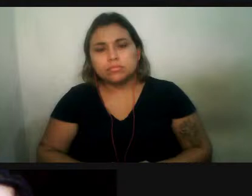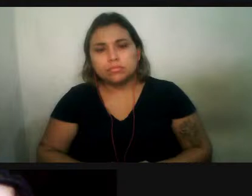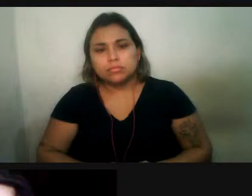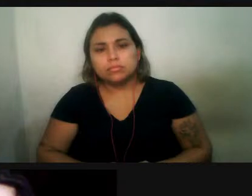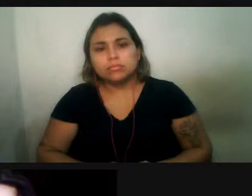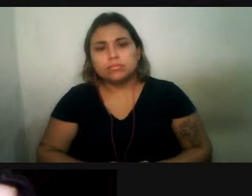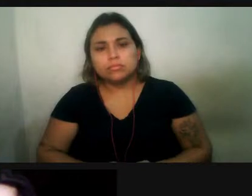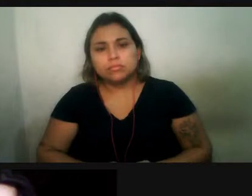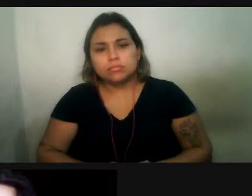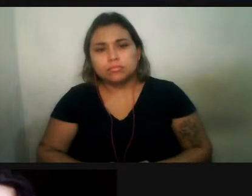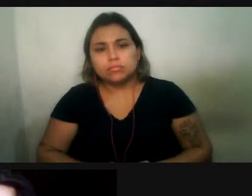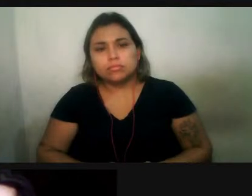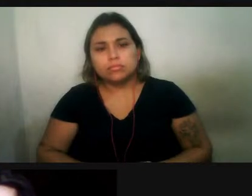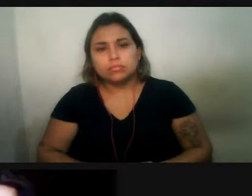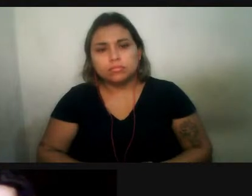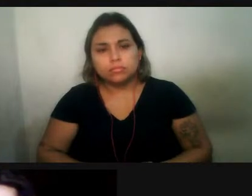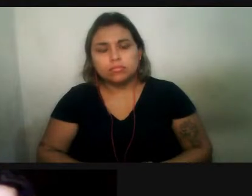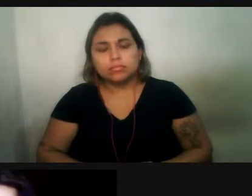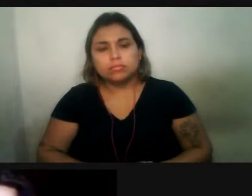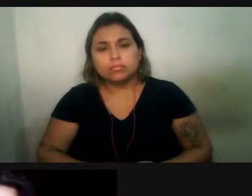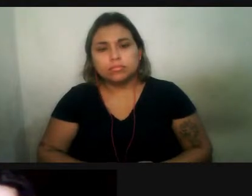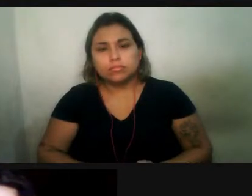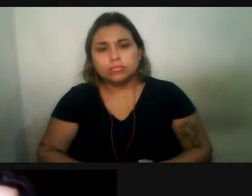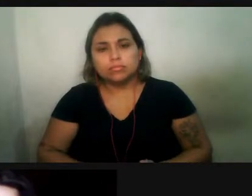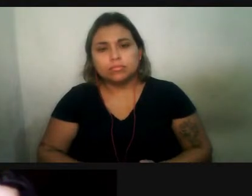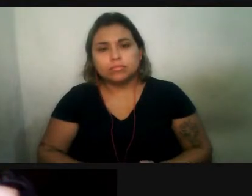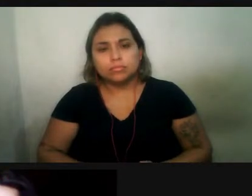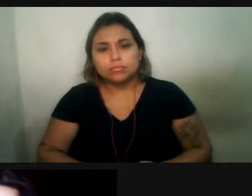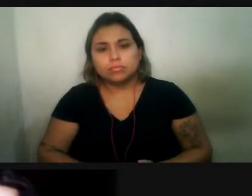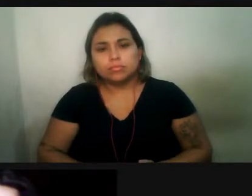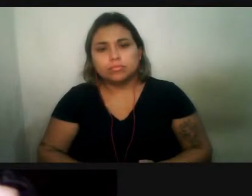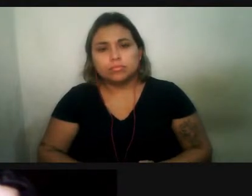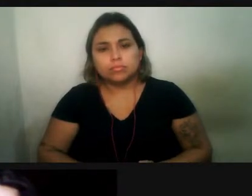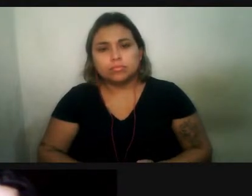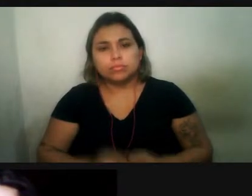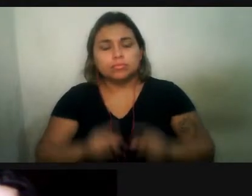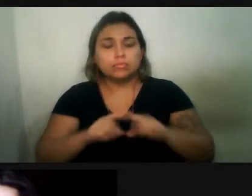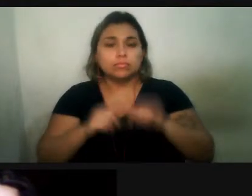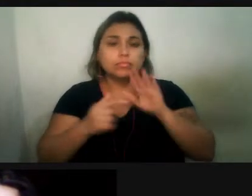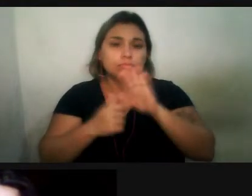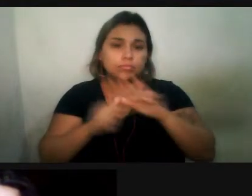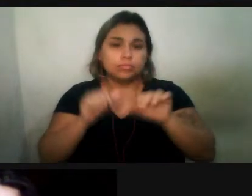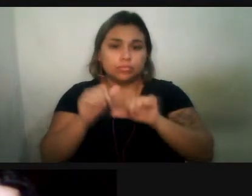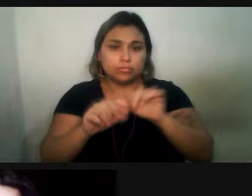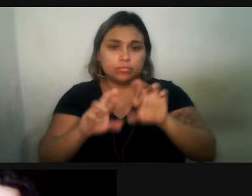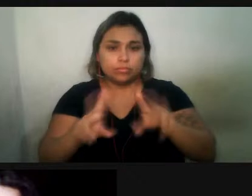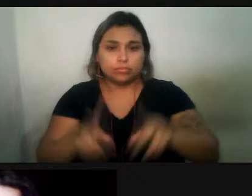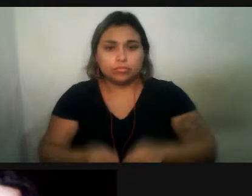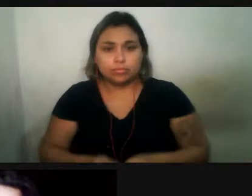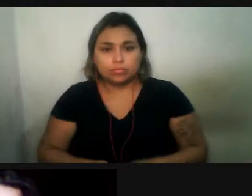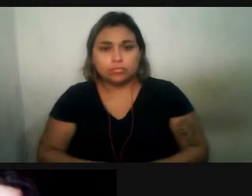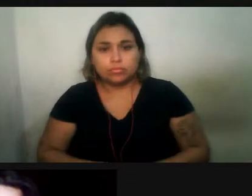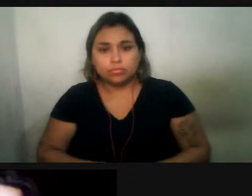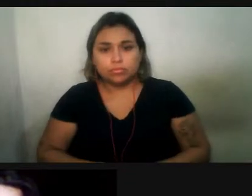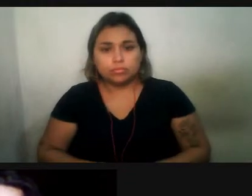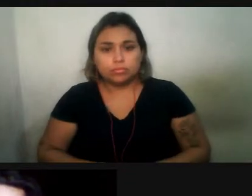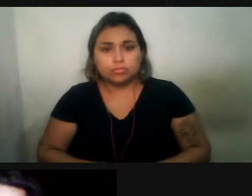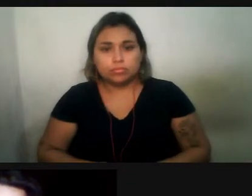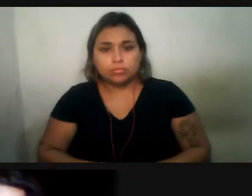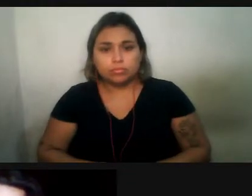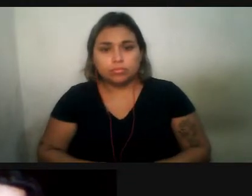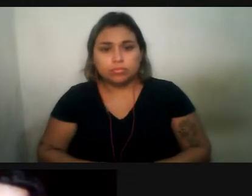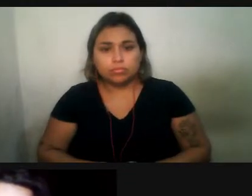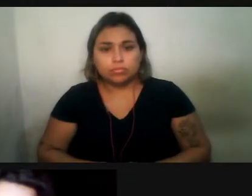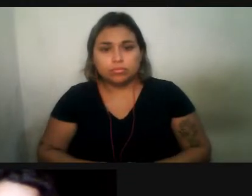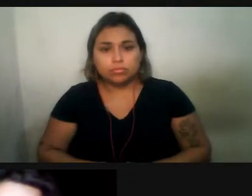podem não estar se mordendo agressivamente, mas dando uma mordiscadinha, assim, é bem comum a gente ver também, quando a água é clara e permite.